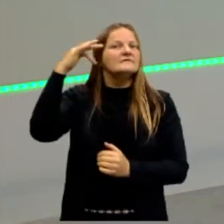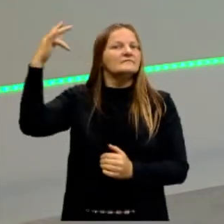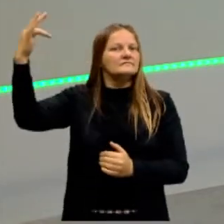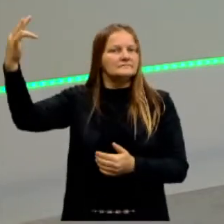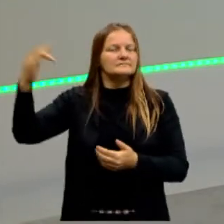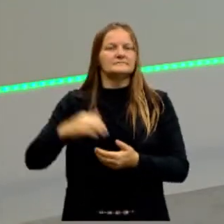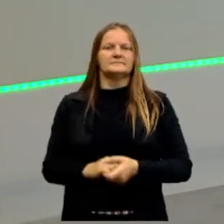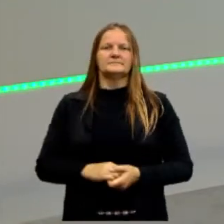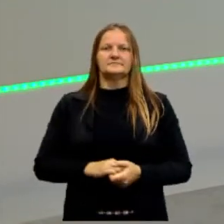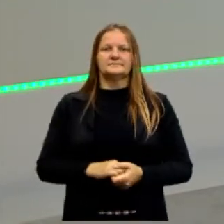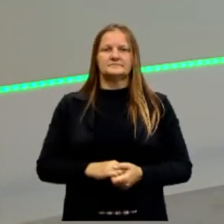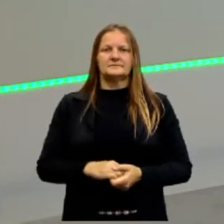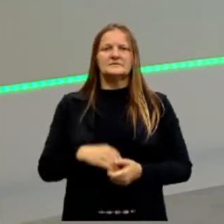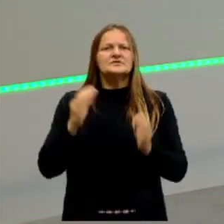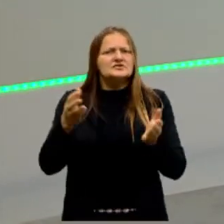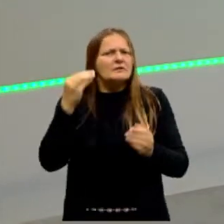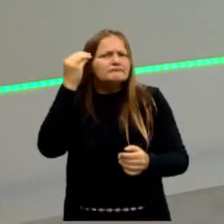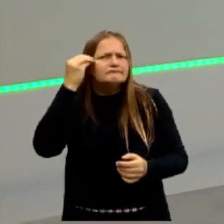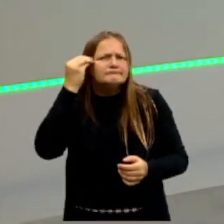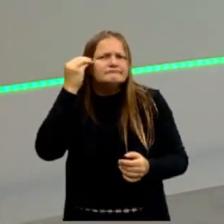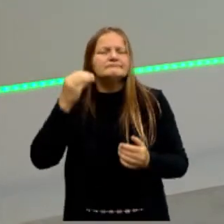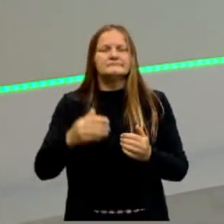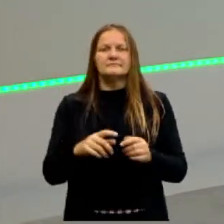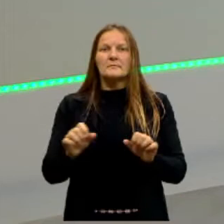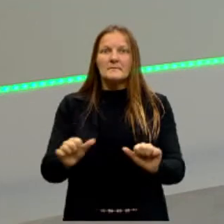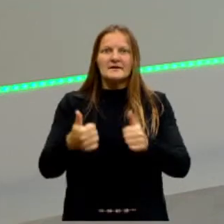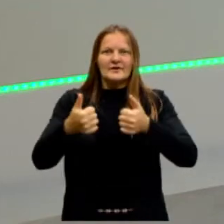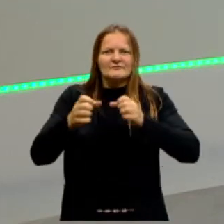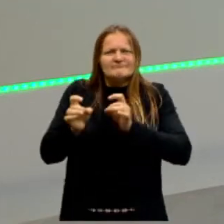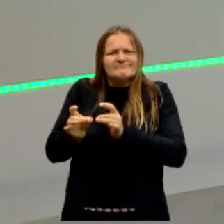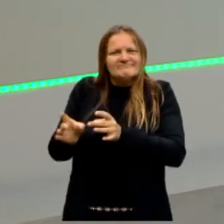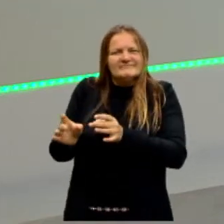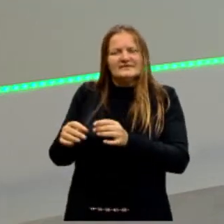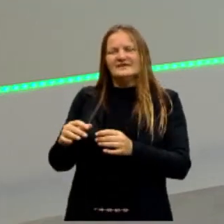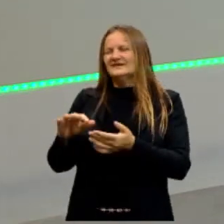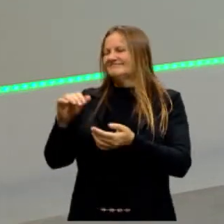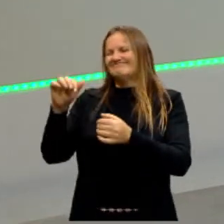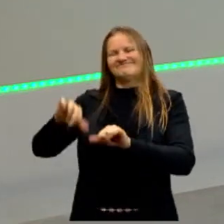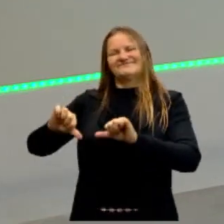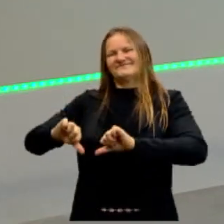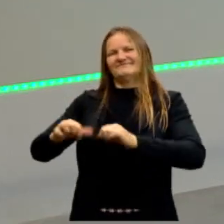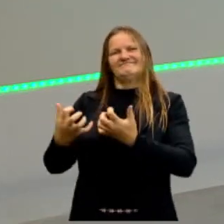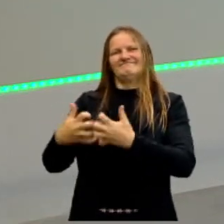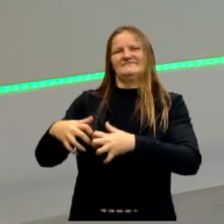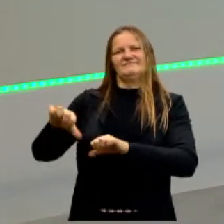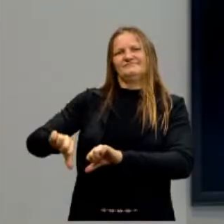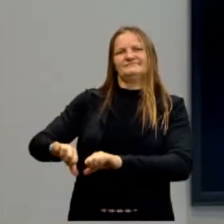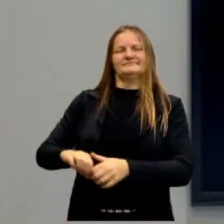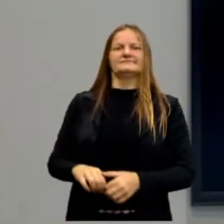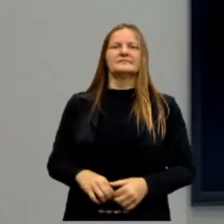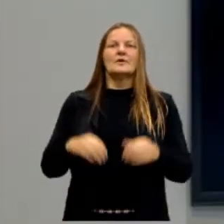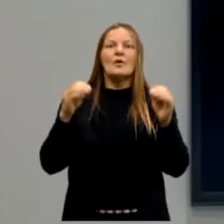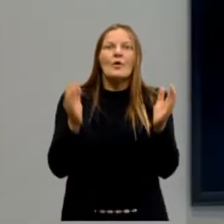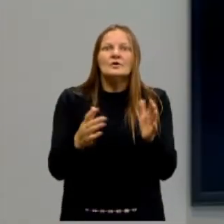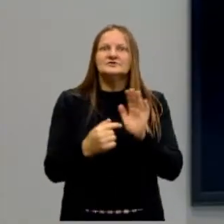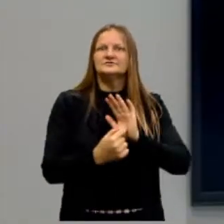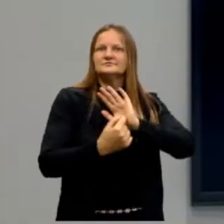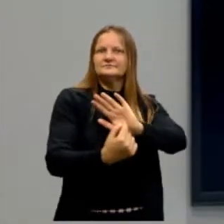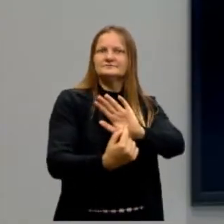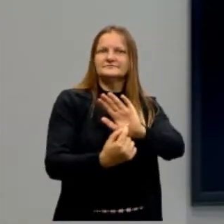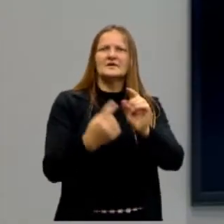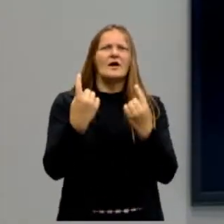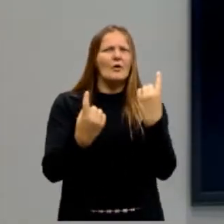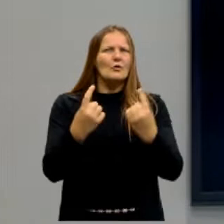conhecemos, já temos a experiência. Usamos o melhor e descartamos aquilo que não deu certo. Hoje, serão apresentadas algumas